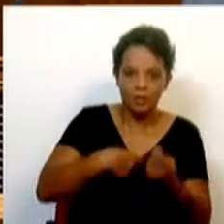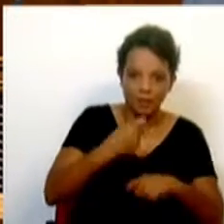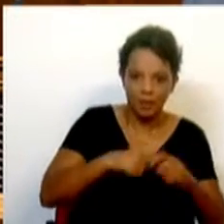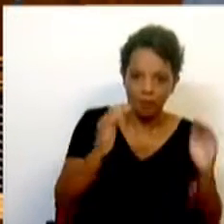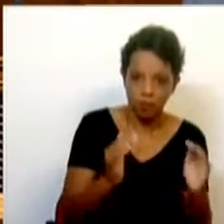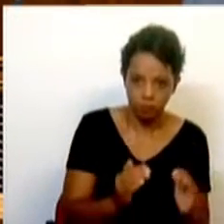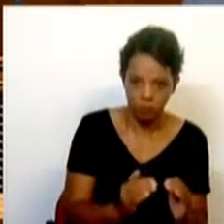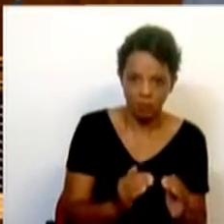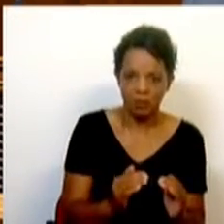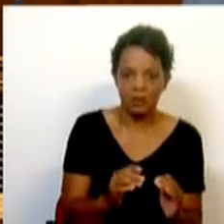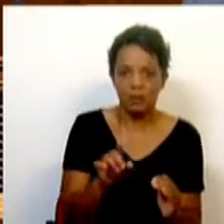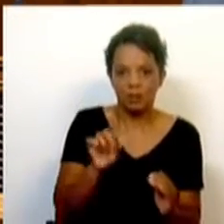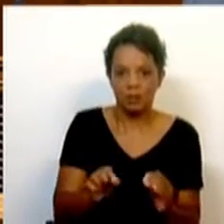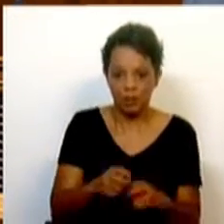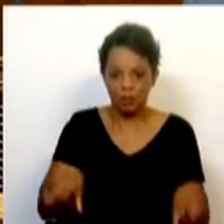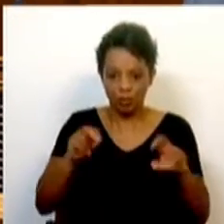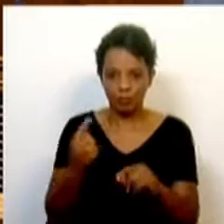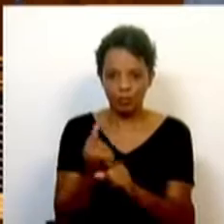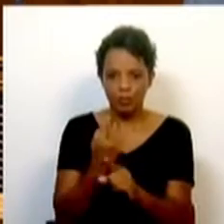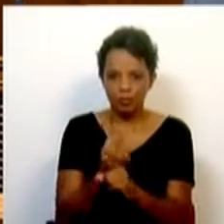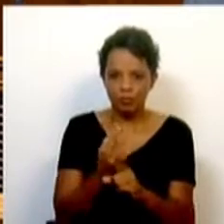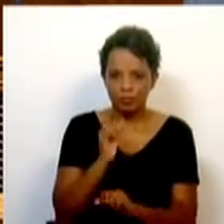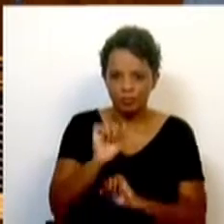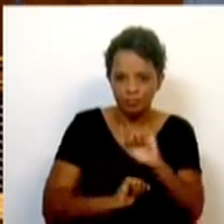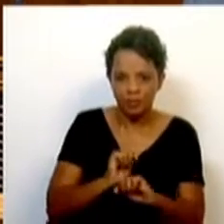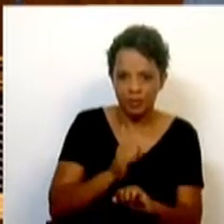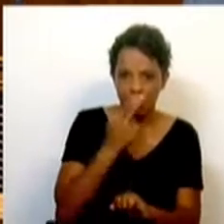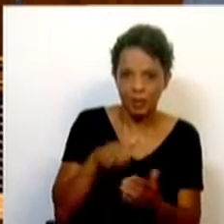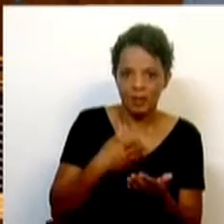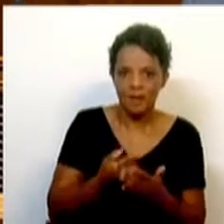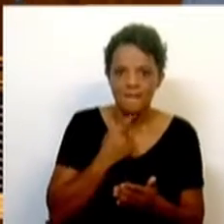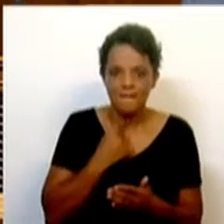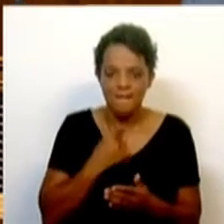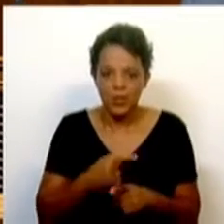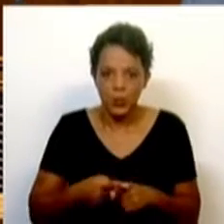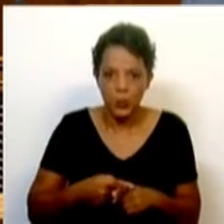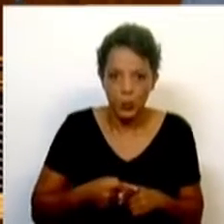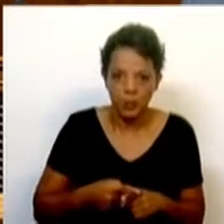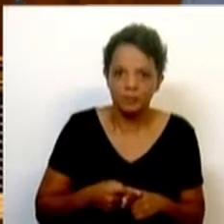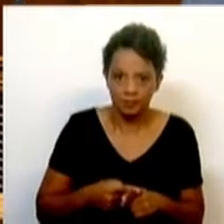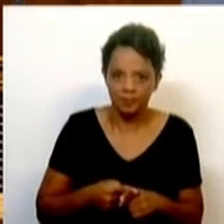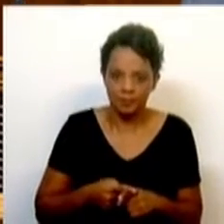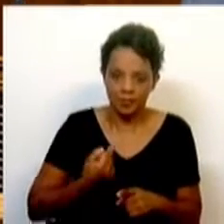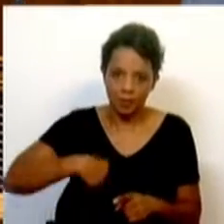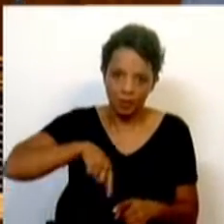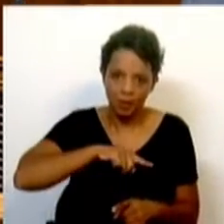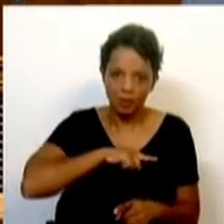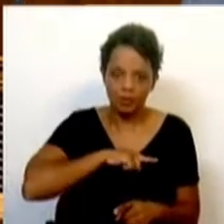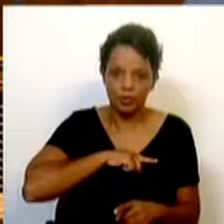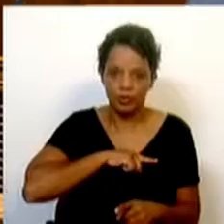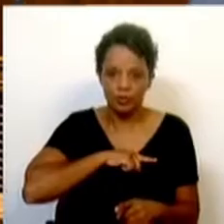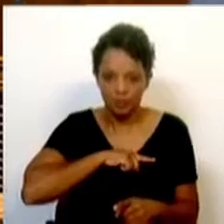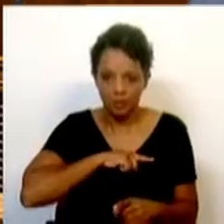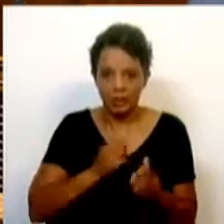e ao equiparar estes novos produtos de tabaco, que são muito mais aliciantes e aditivos, estamos, de facto, a regular